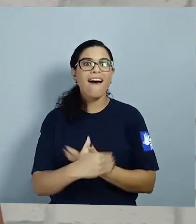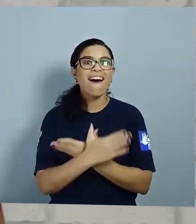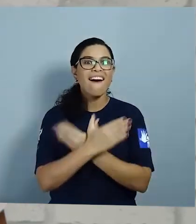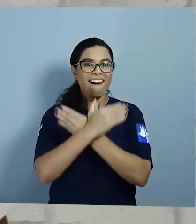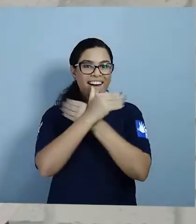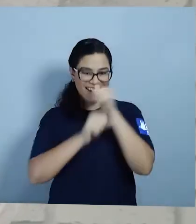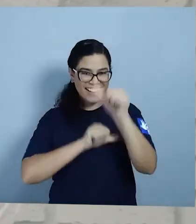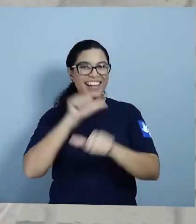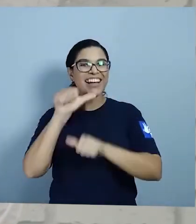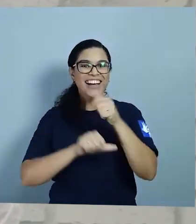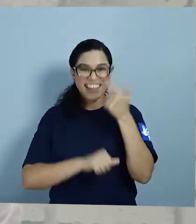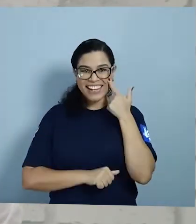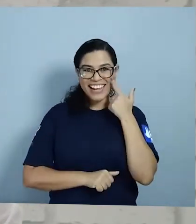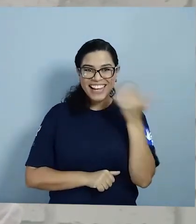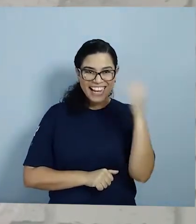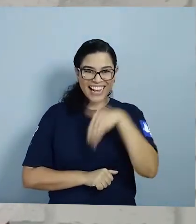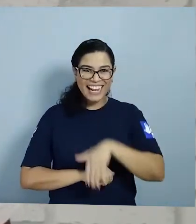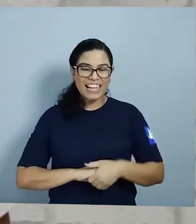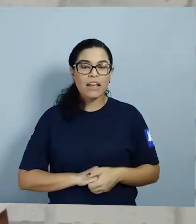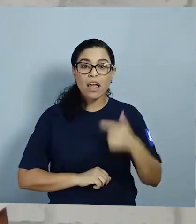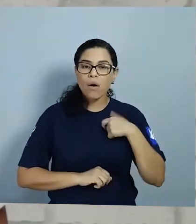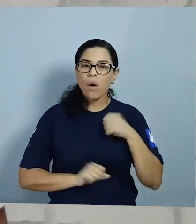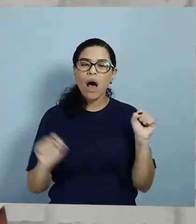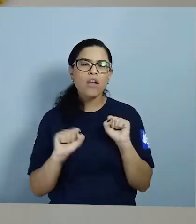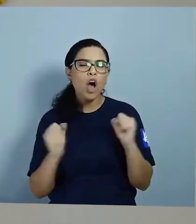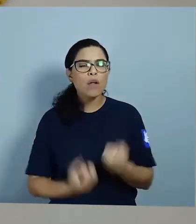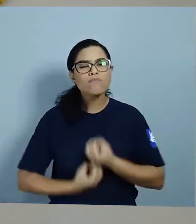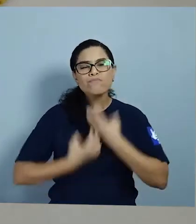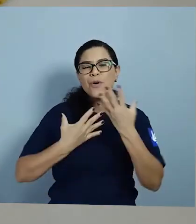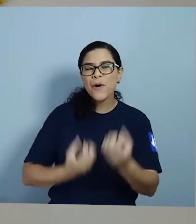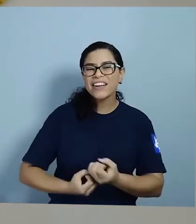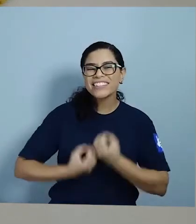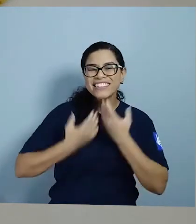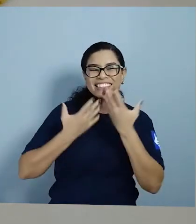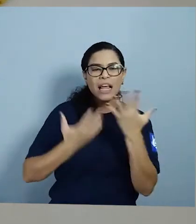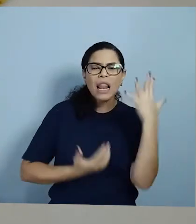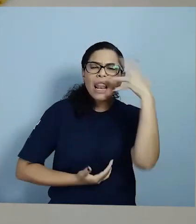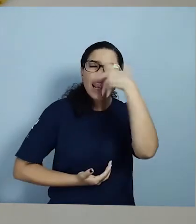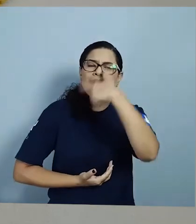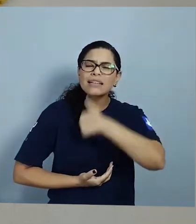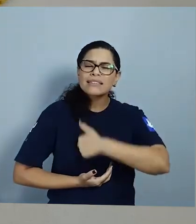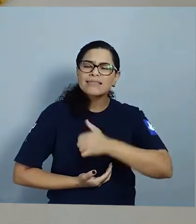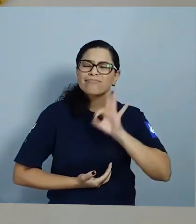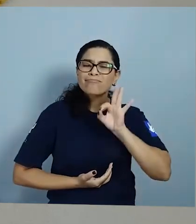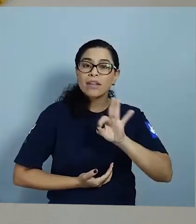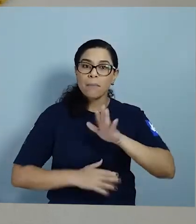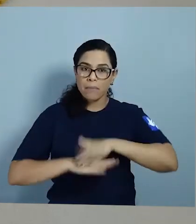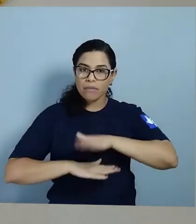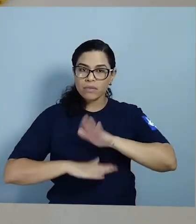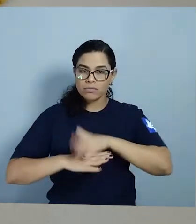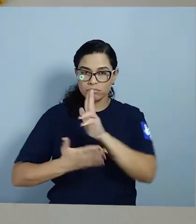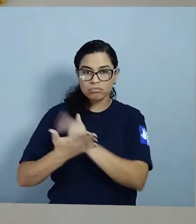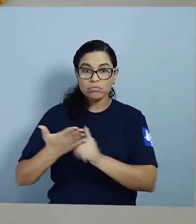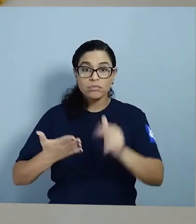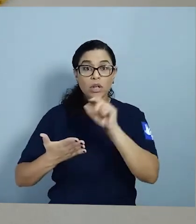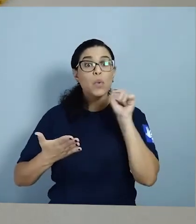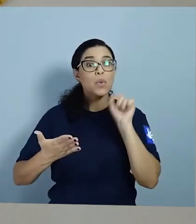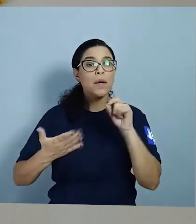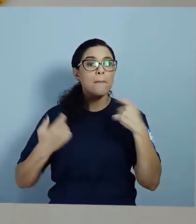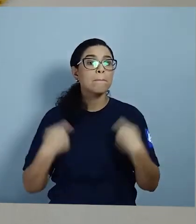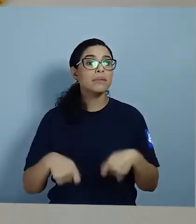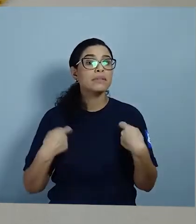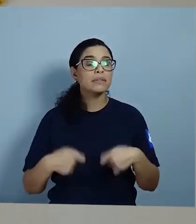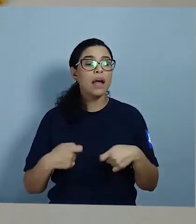Numa borboleta Vamos ver? Ai, eu adoro essa poesia de Vinícius de Moraes Ela não é linda?